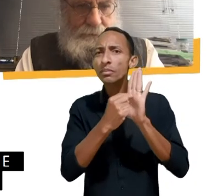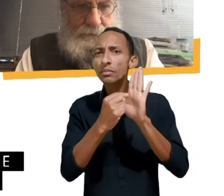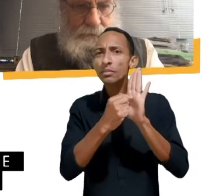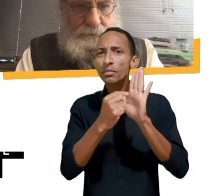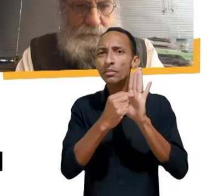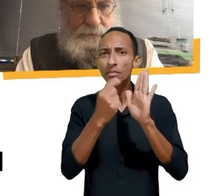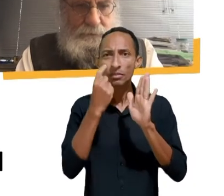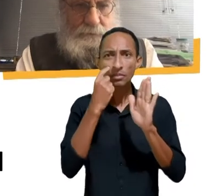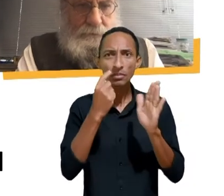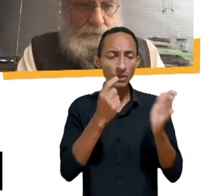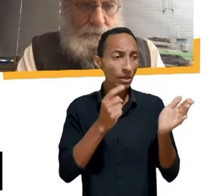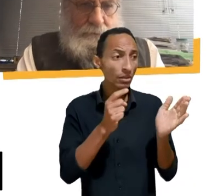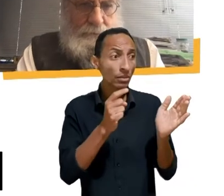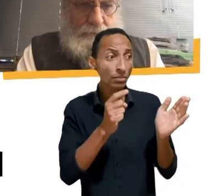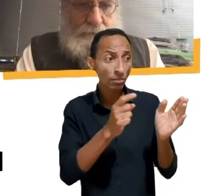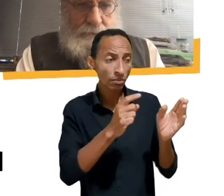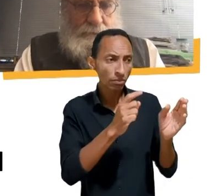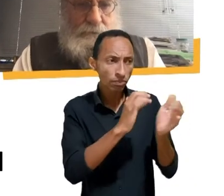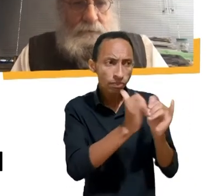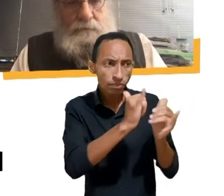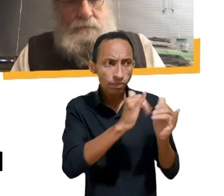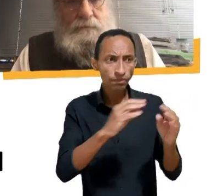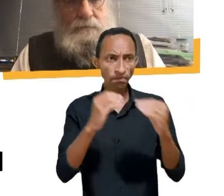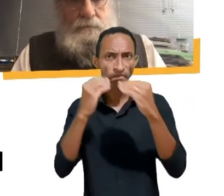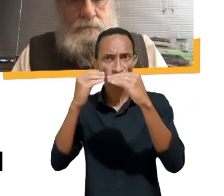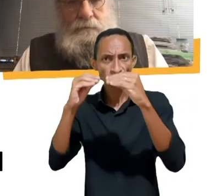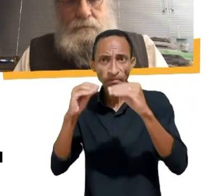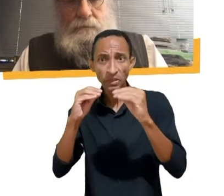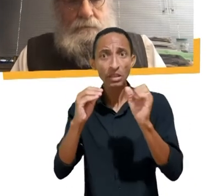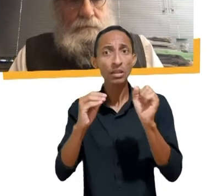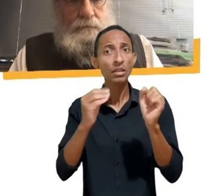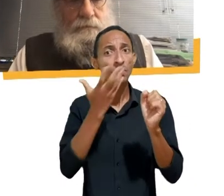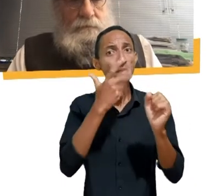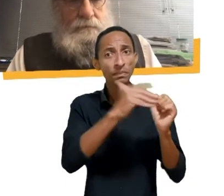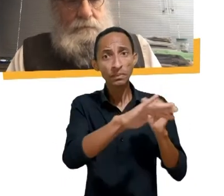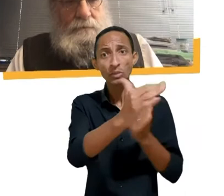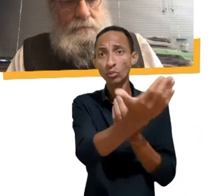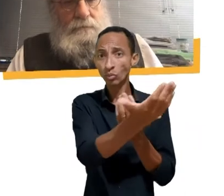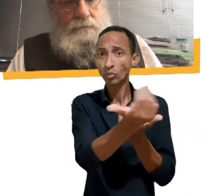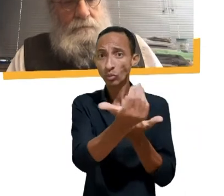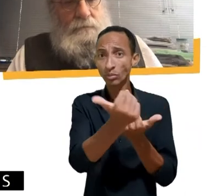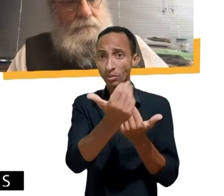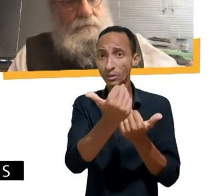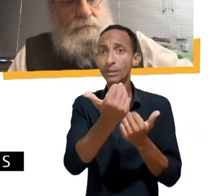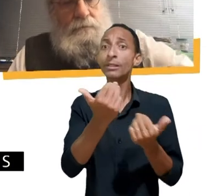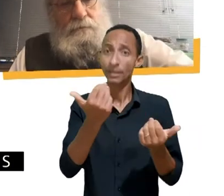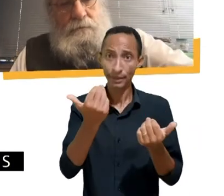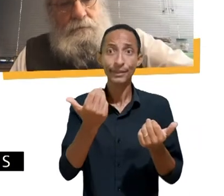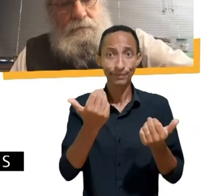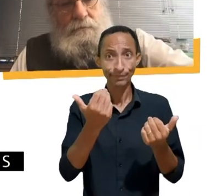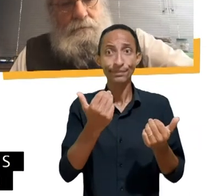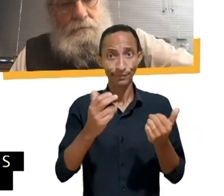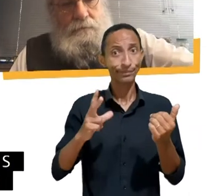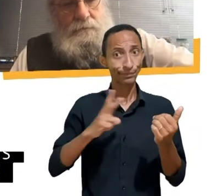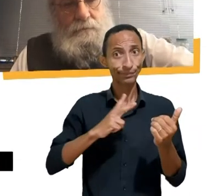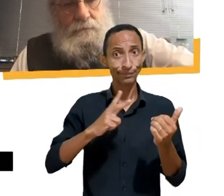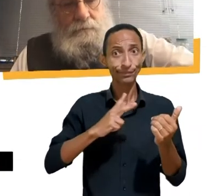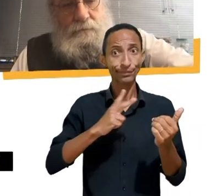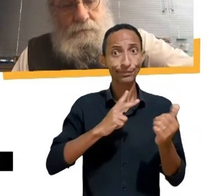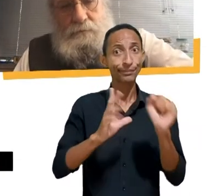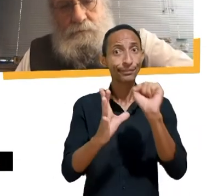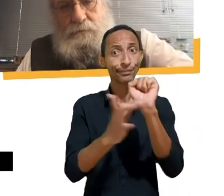gente precisa se posicionar que dados de crianças e adolescentes são dados sensíveis e precisam estar em consonância no